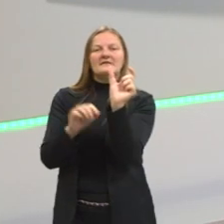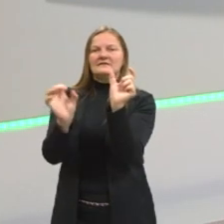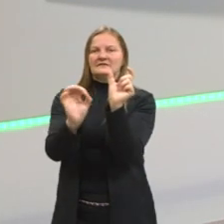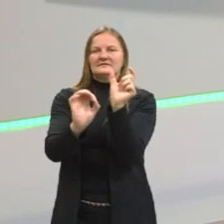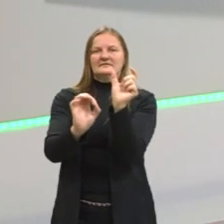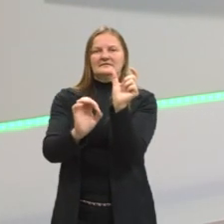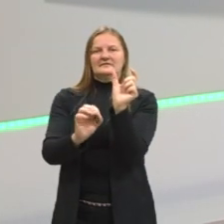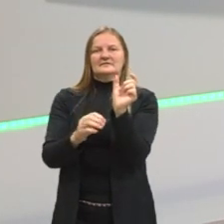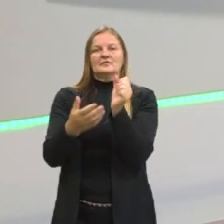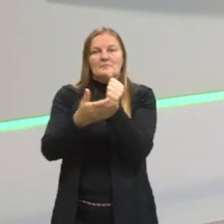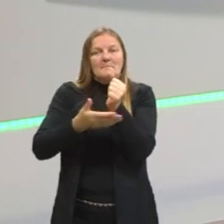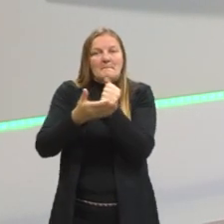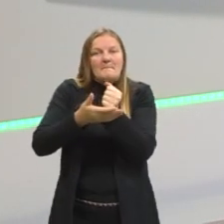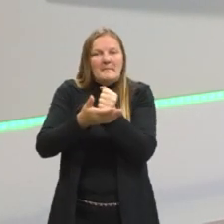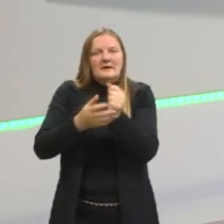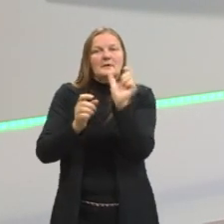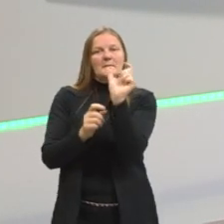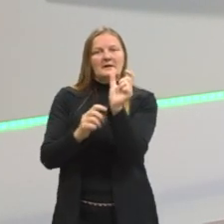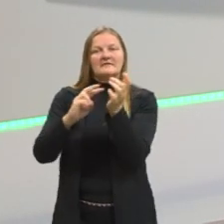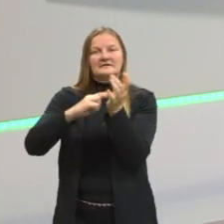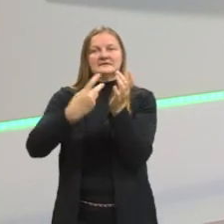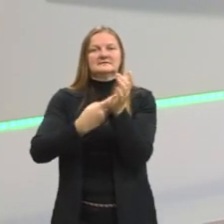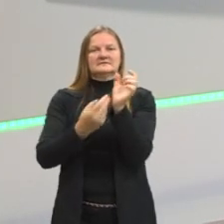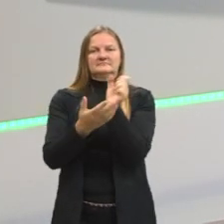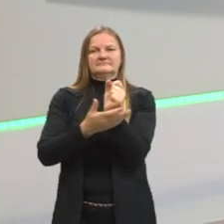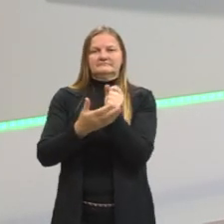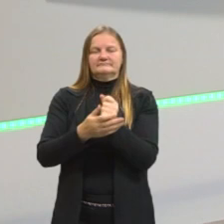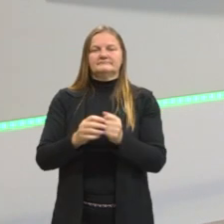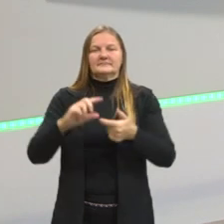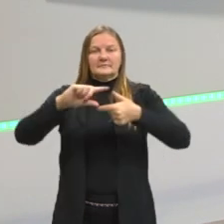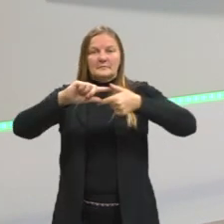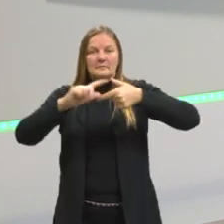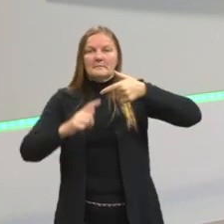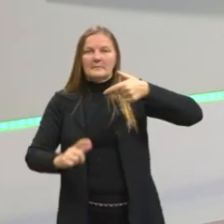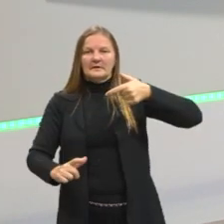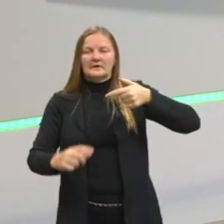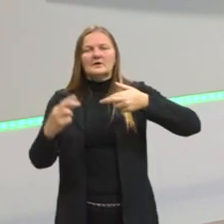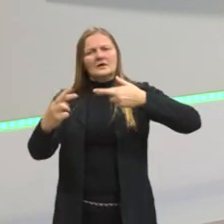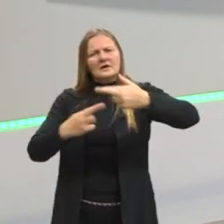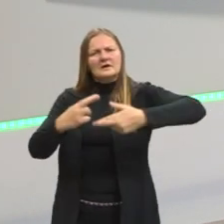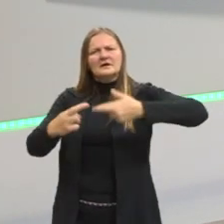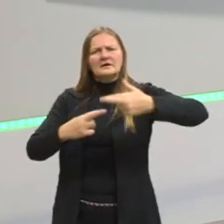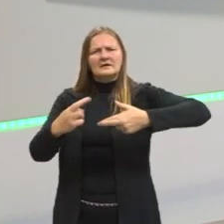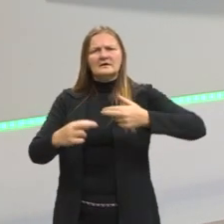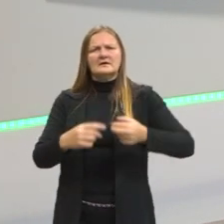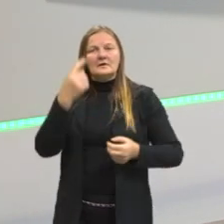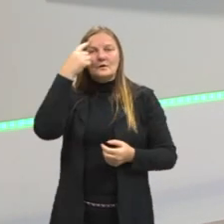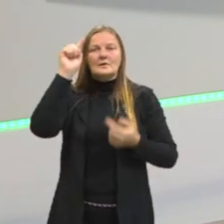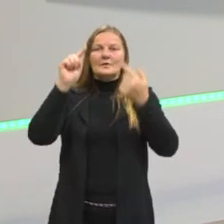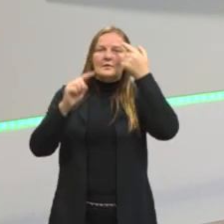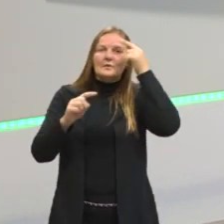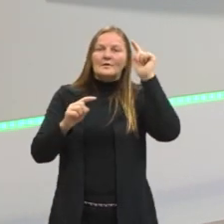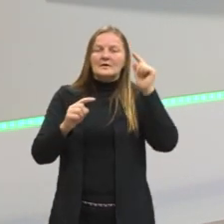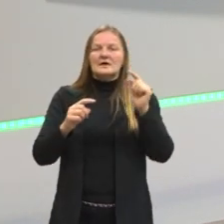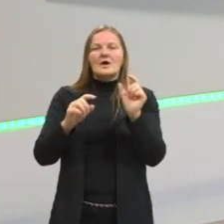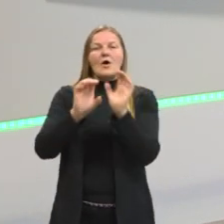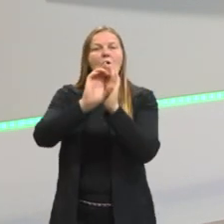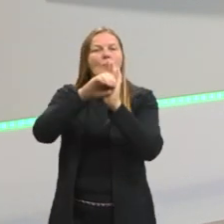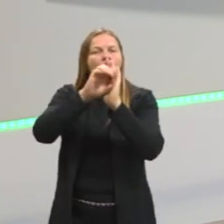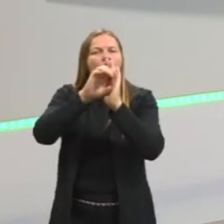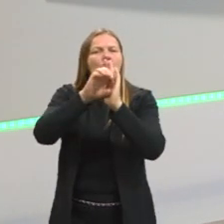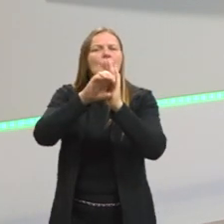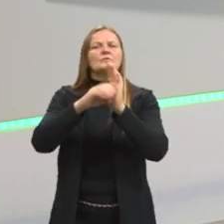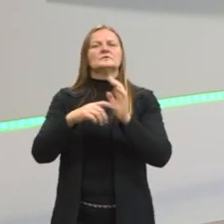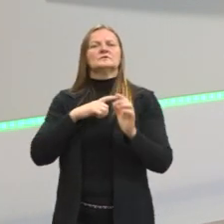significado básico da palavra. Então o paradoxo vai fazer essa relação de ideias, de conceitos,